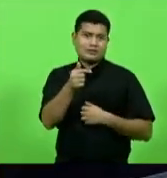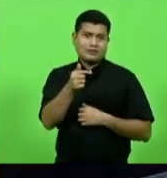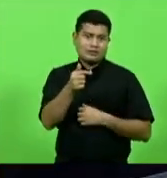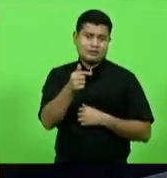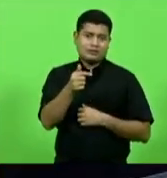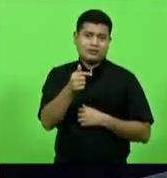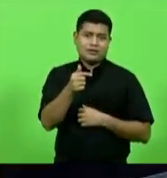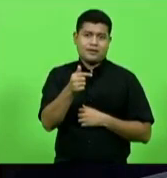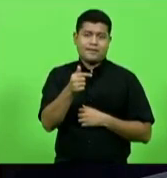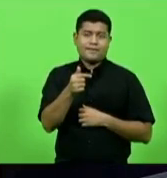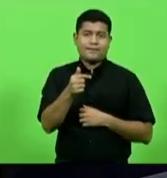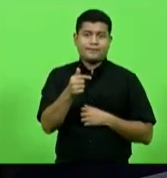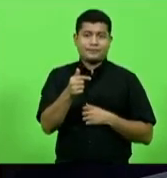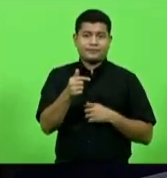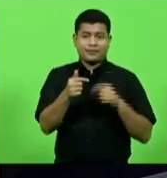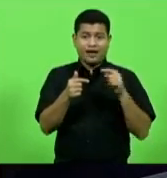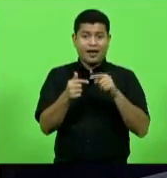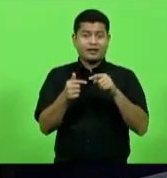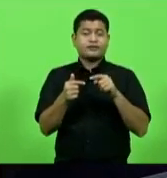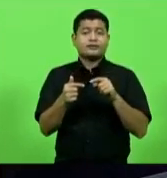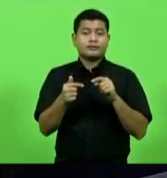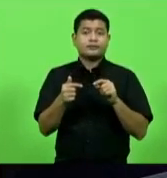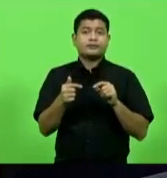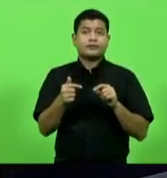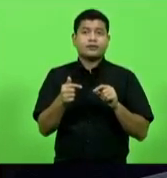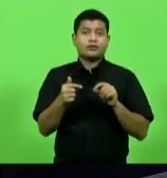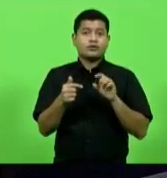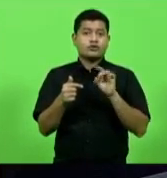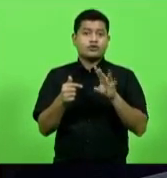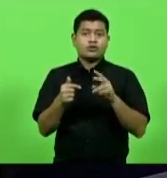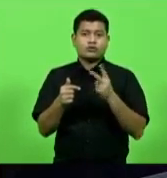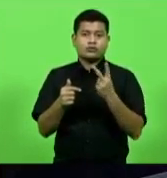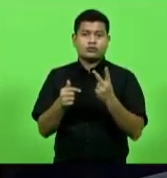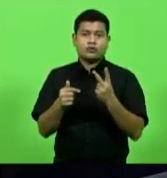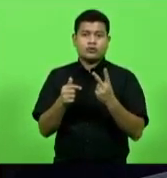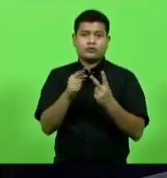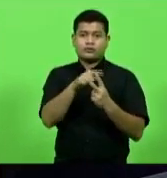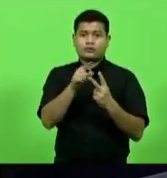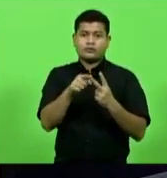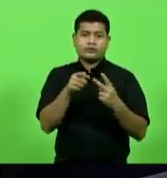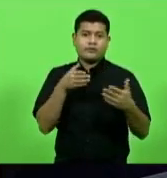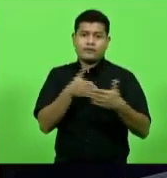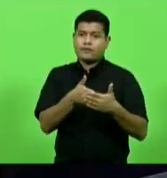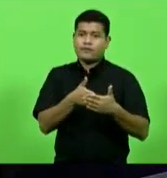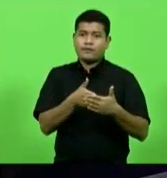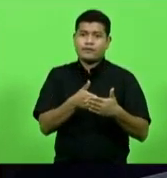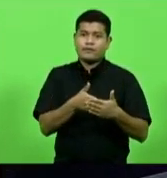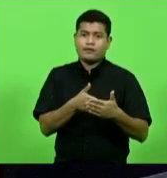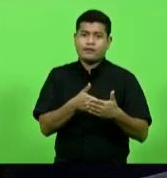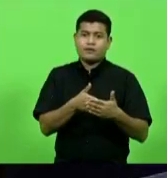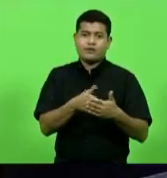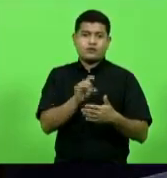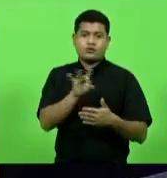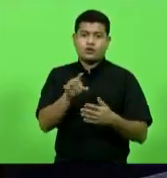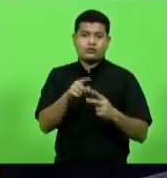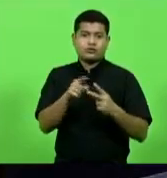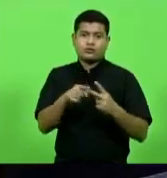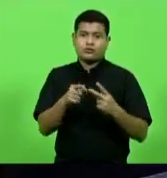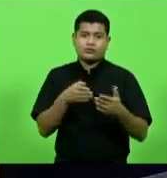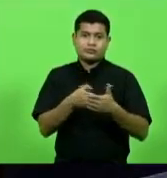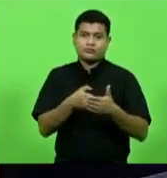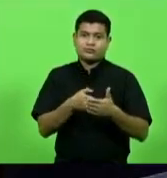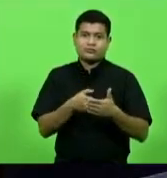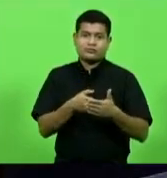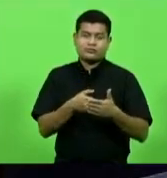desses sete artigos sobraram dois que não foram vetados todos os outros foram